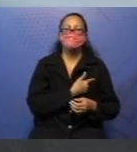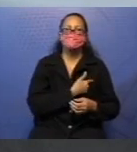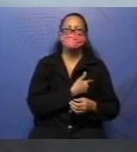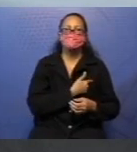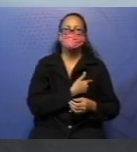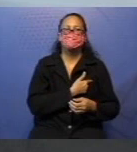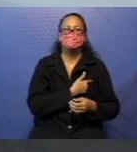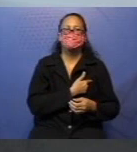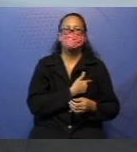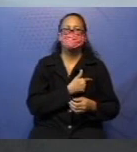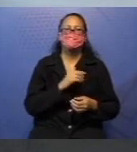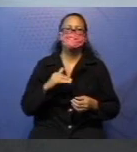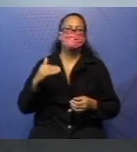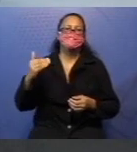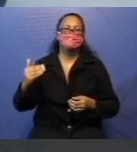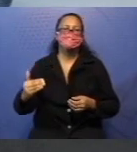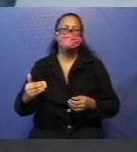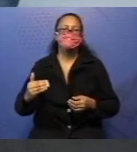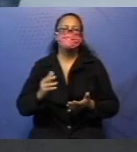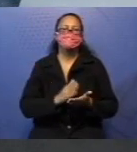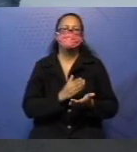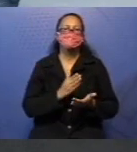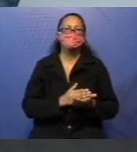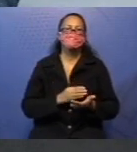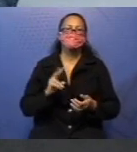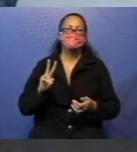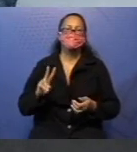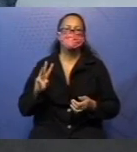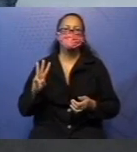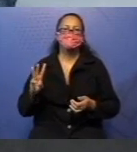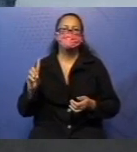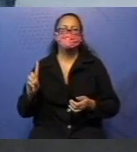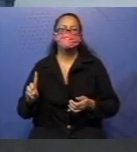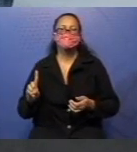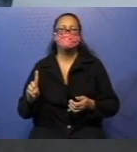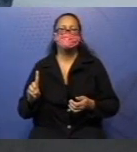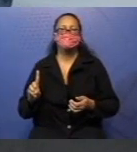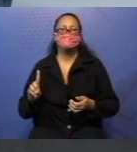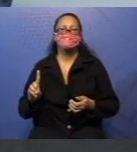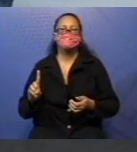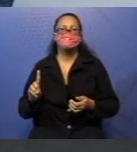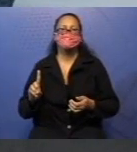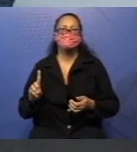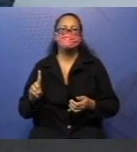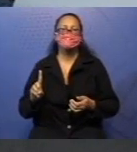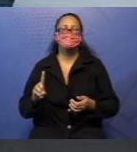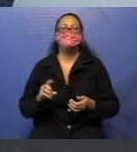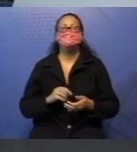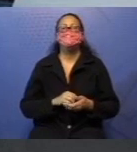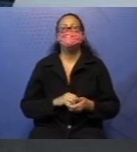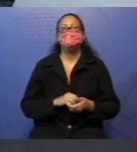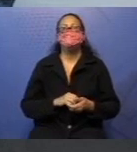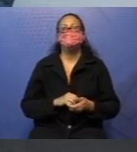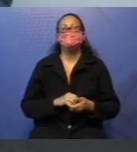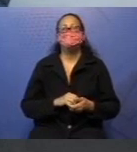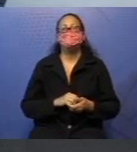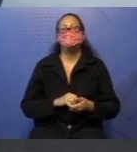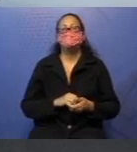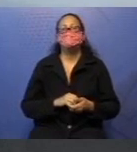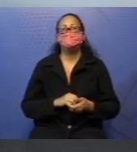até a 231. Então, esse capítulo, essa unidade vai ser a